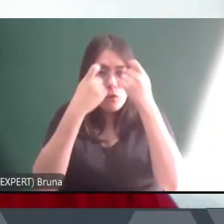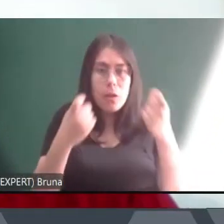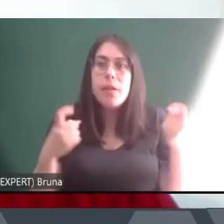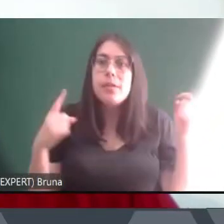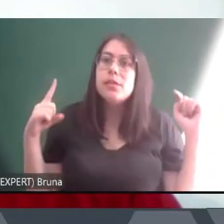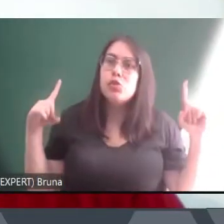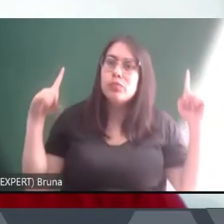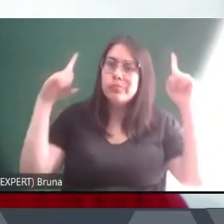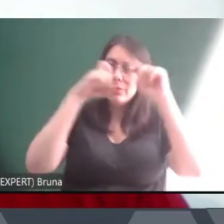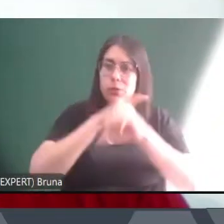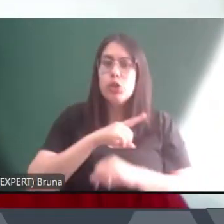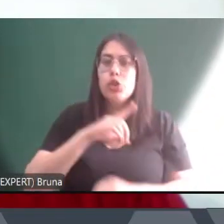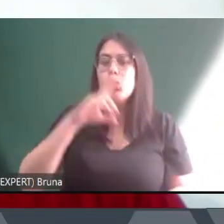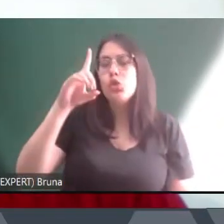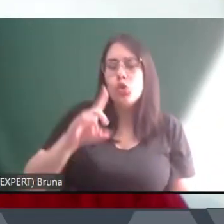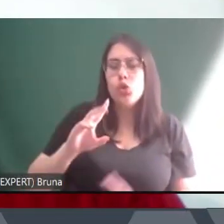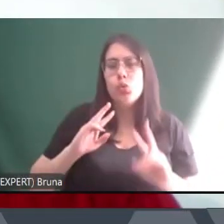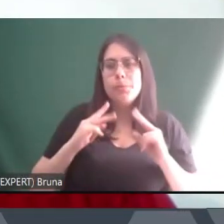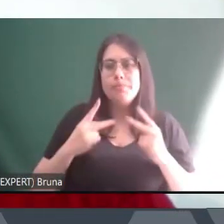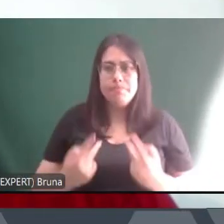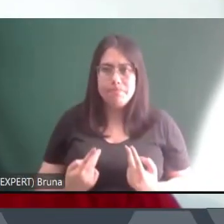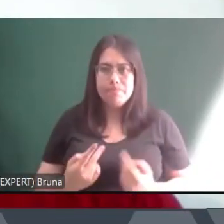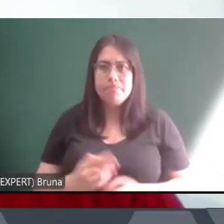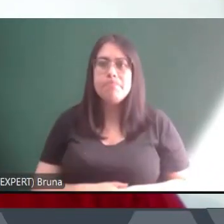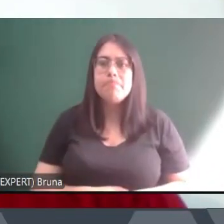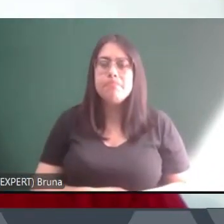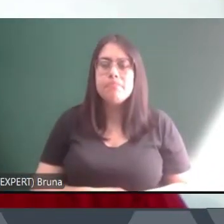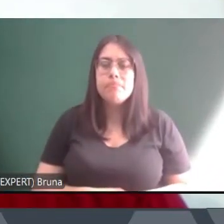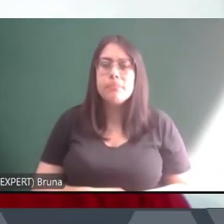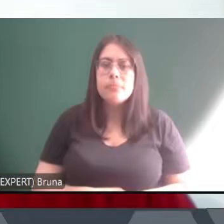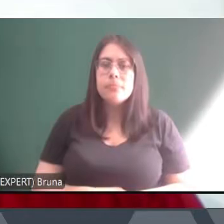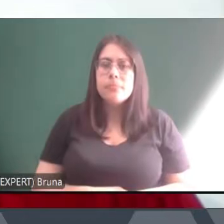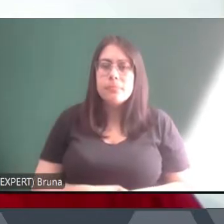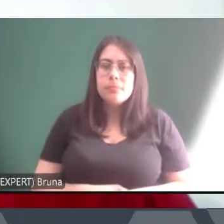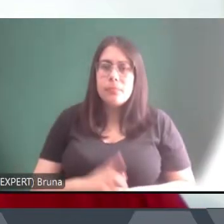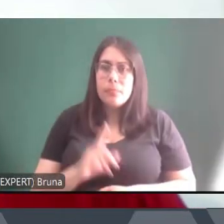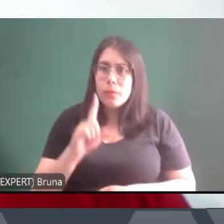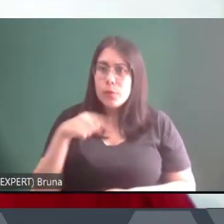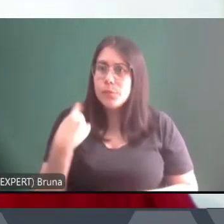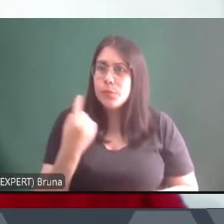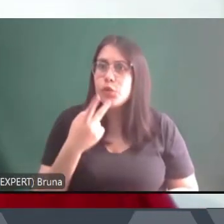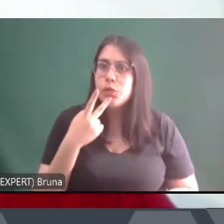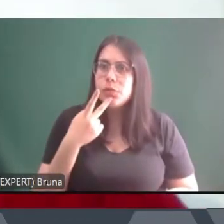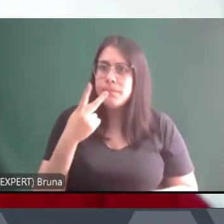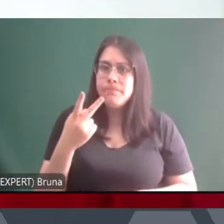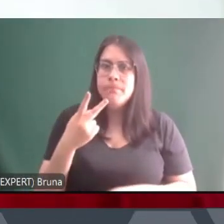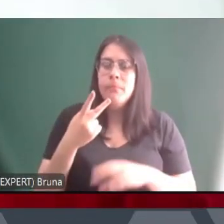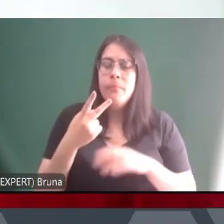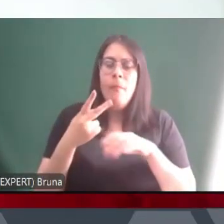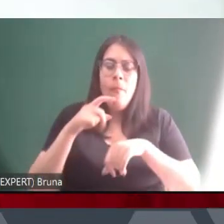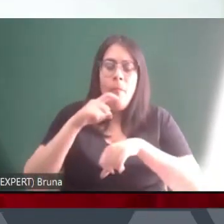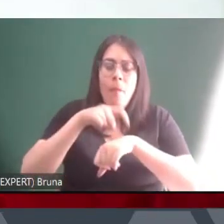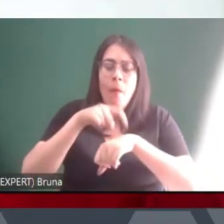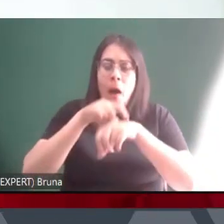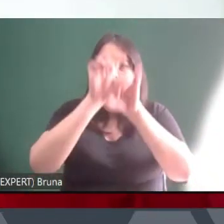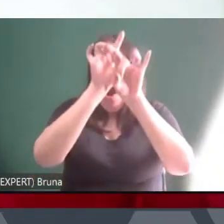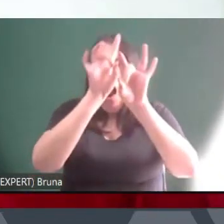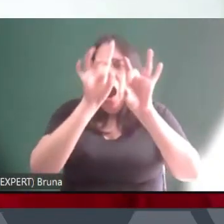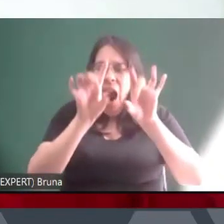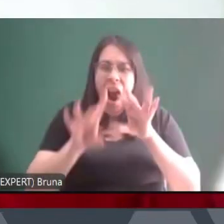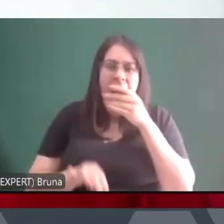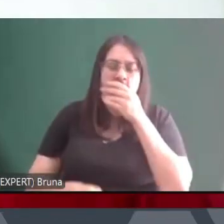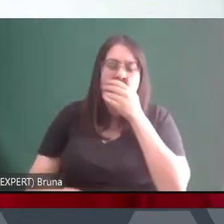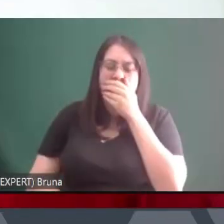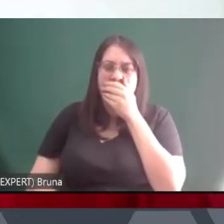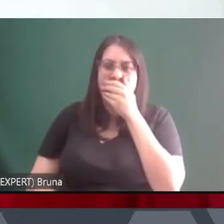direitos humanos. A gente fala num momento especial, inclusive, né? Depois desses quatro